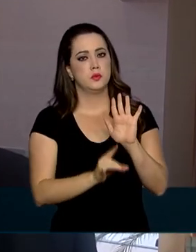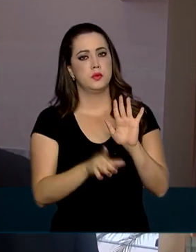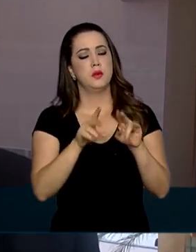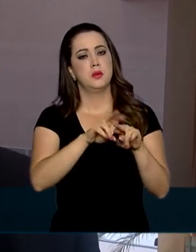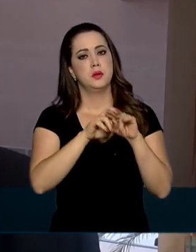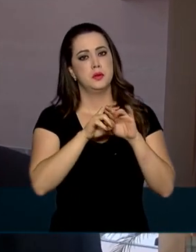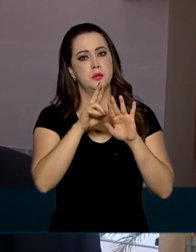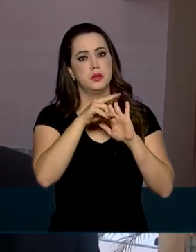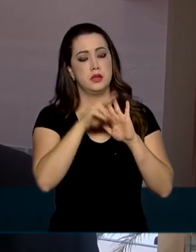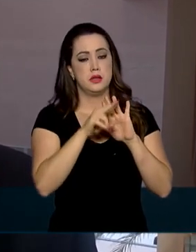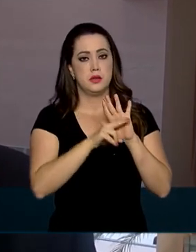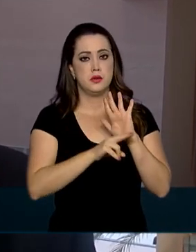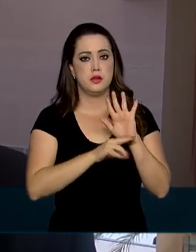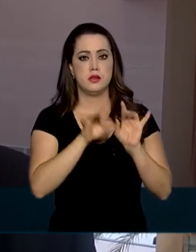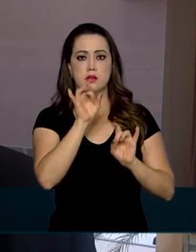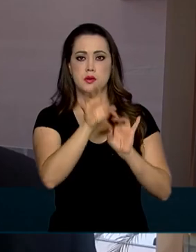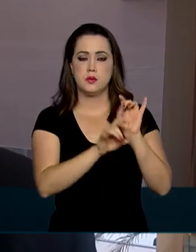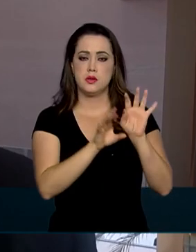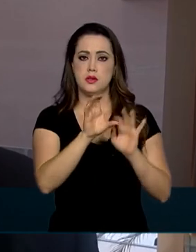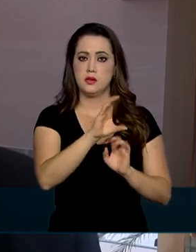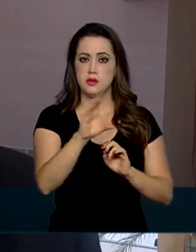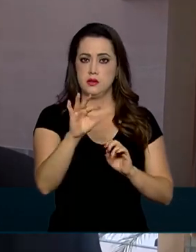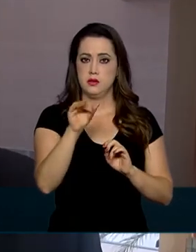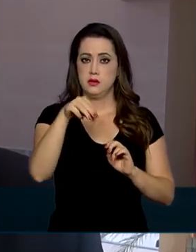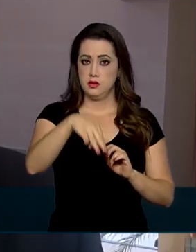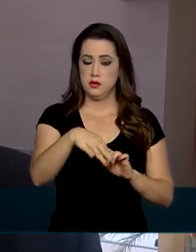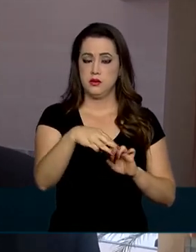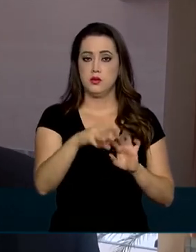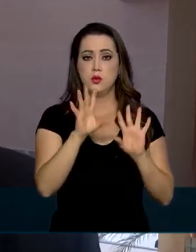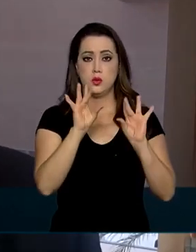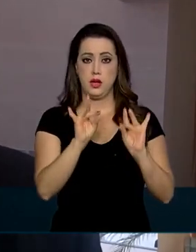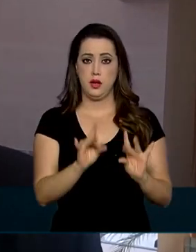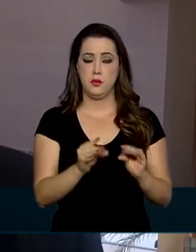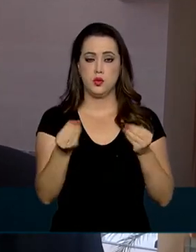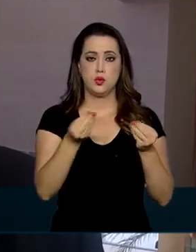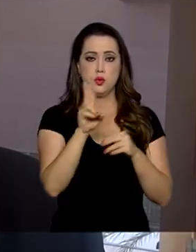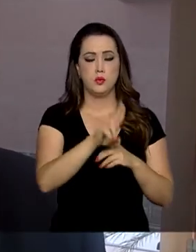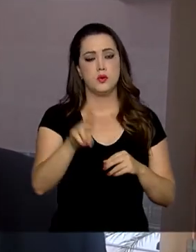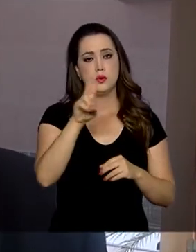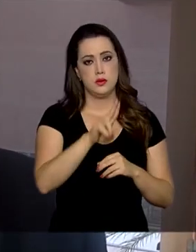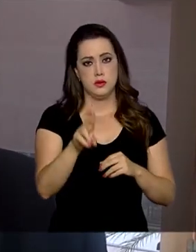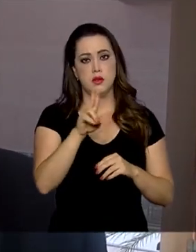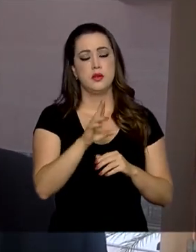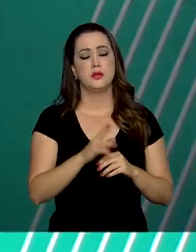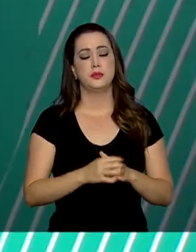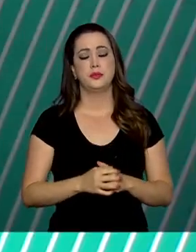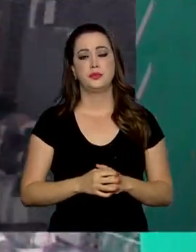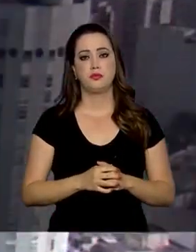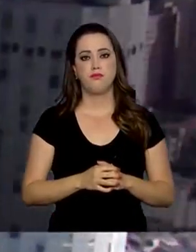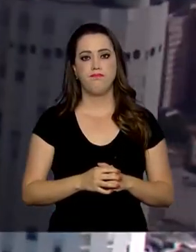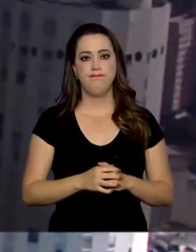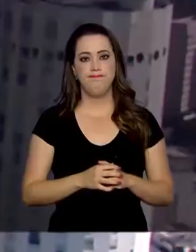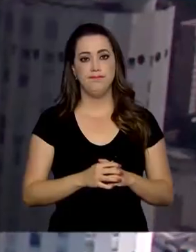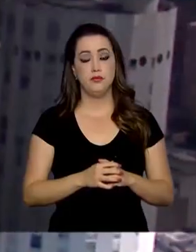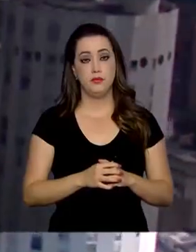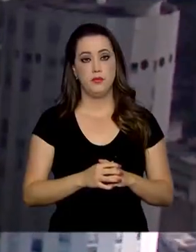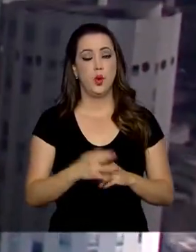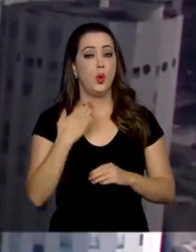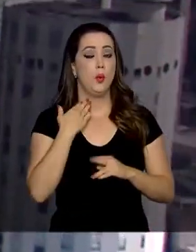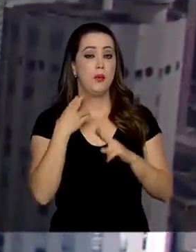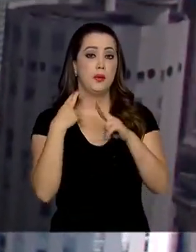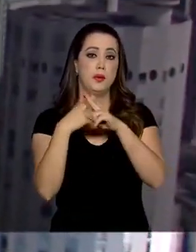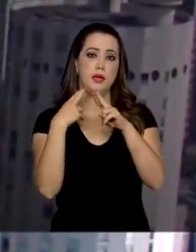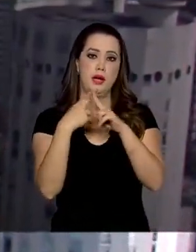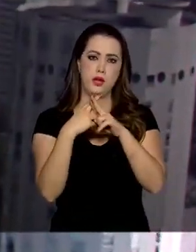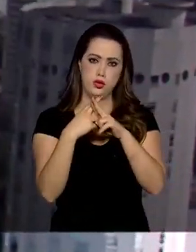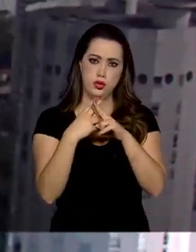através de resolução específica do Conselho Federal de Medicina, sobre o uso da telemedicina no Brasil. A Caixa